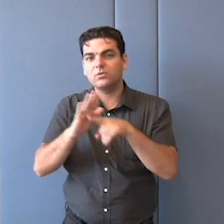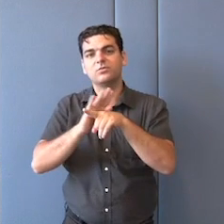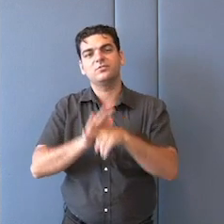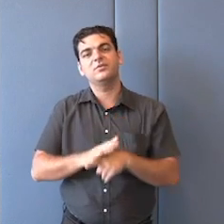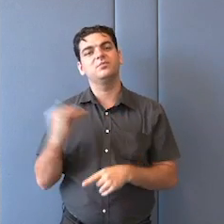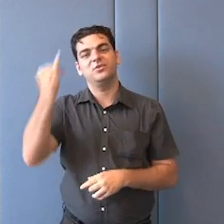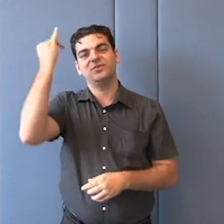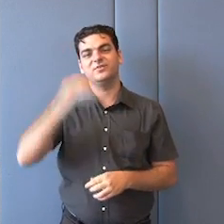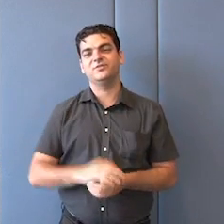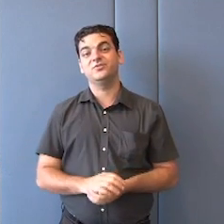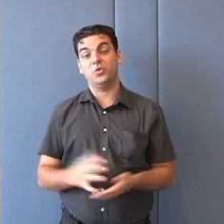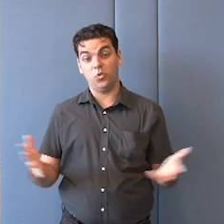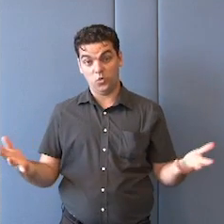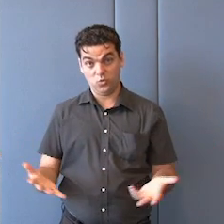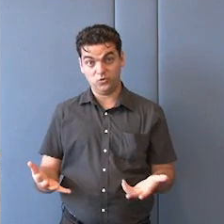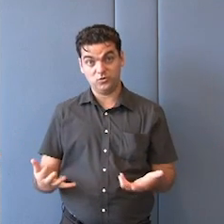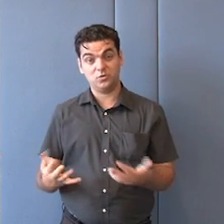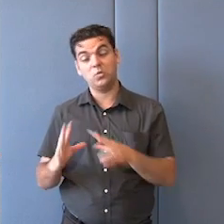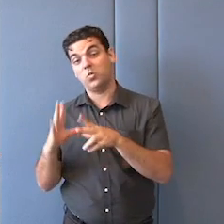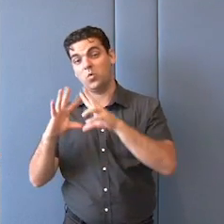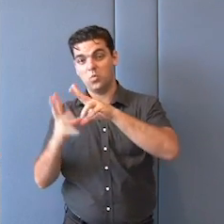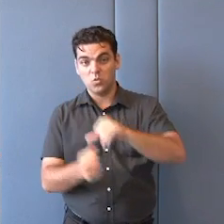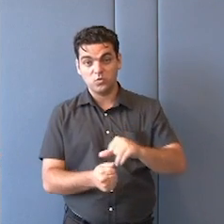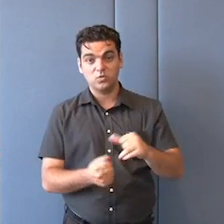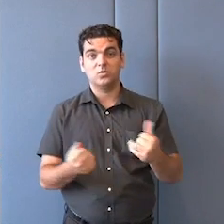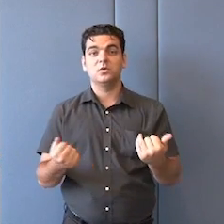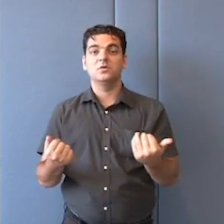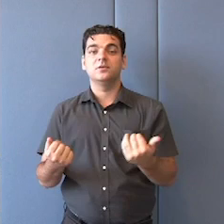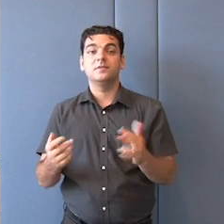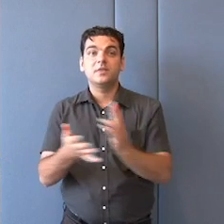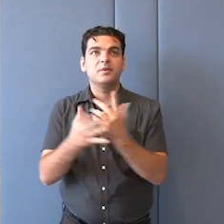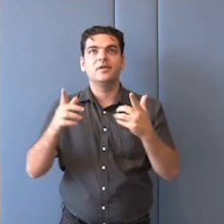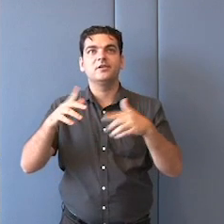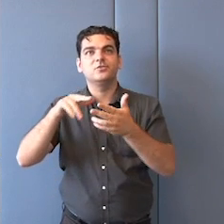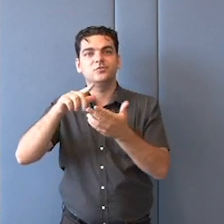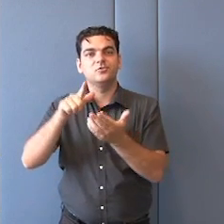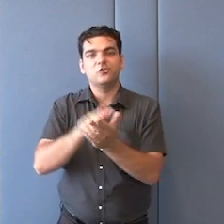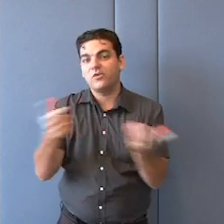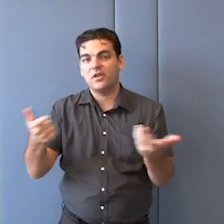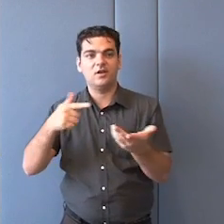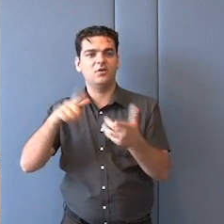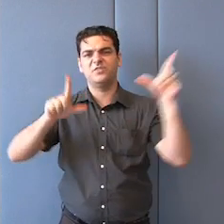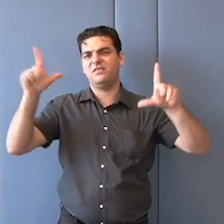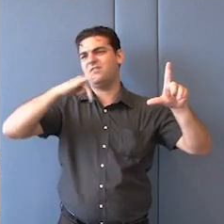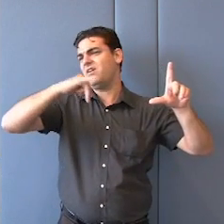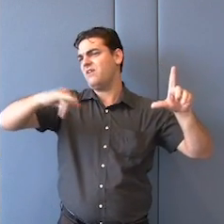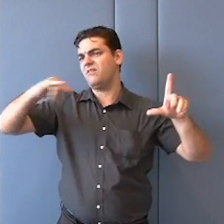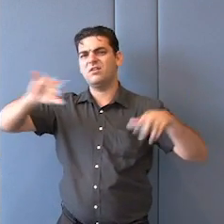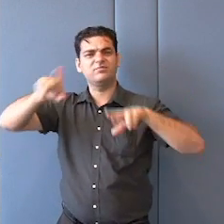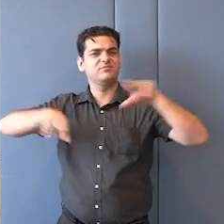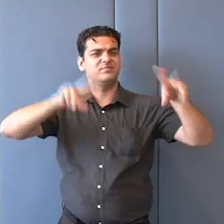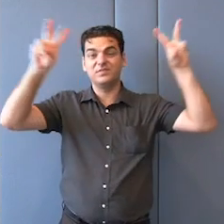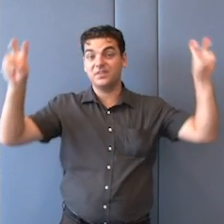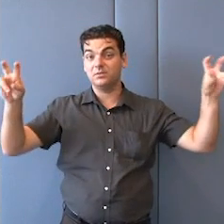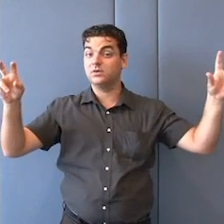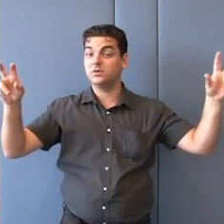Eu acho que hoje uma grande parte da mídia internacional, e nacional, certamente, aqui no Brasil, é uma indústria